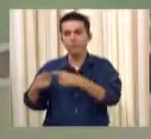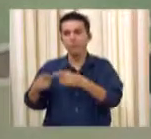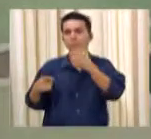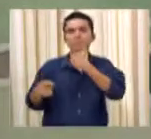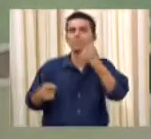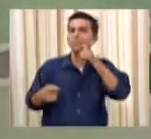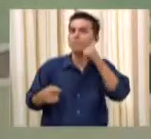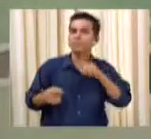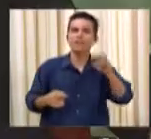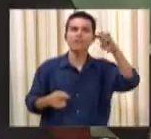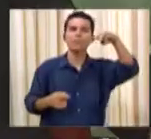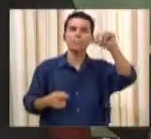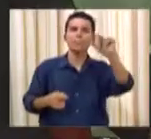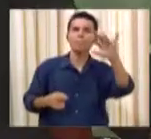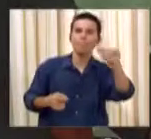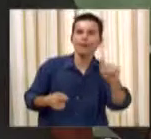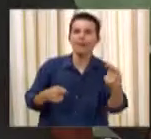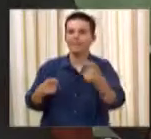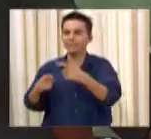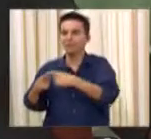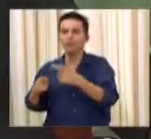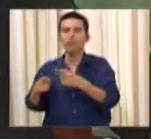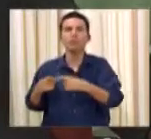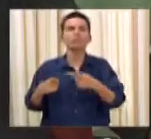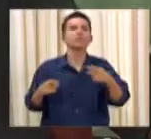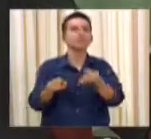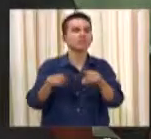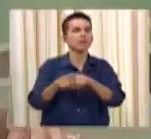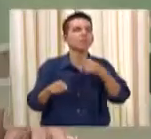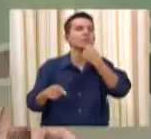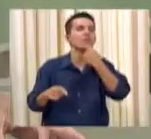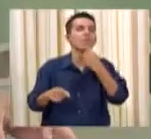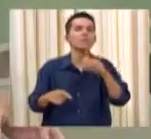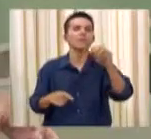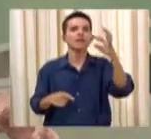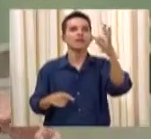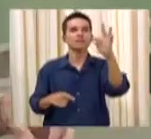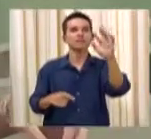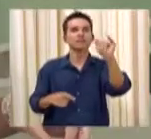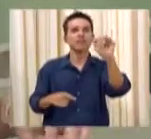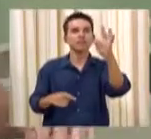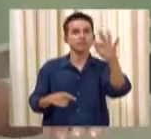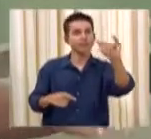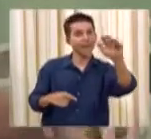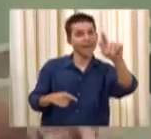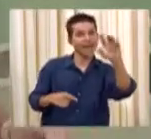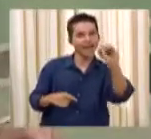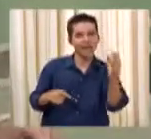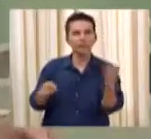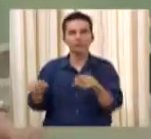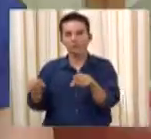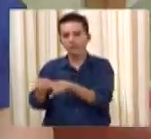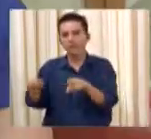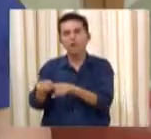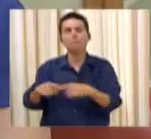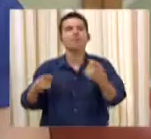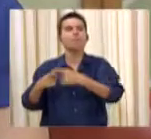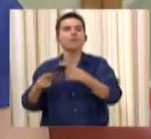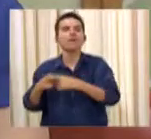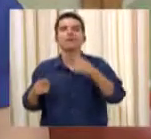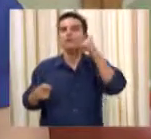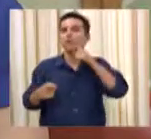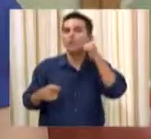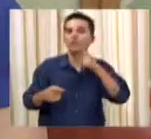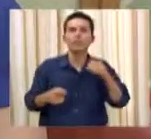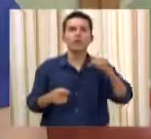doutor Tiago Felipe Vasconcelos Gonçalves e a doutora Mariana Moreira de